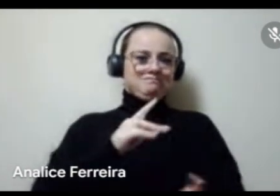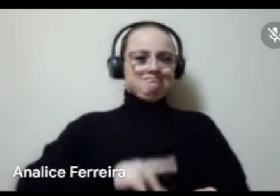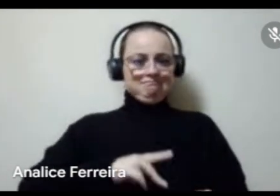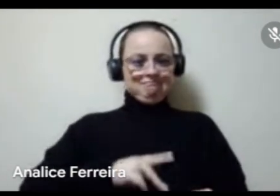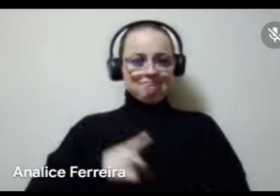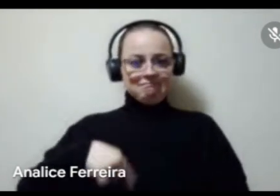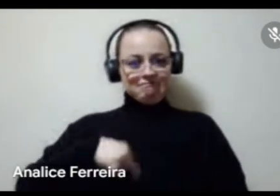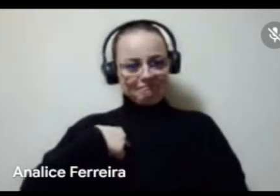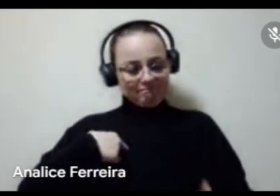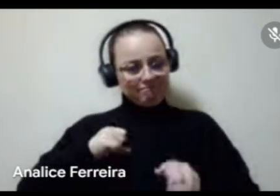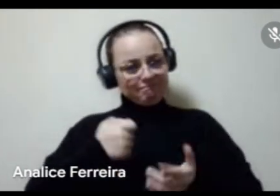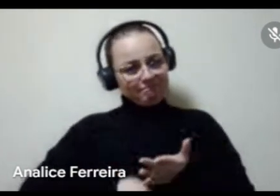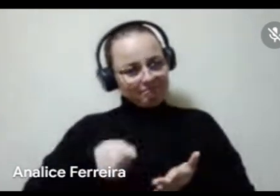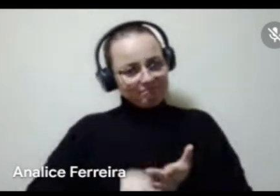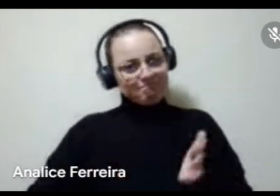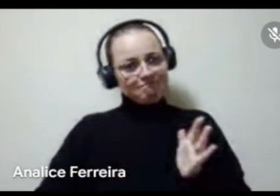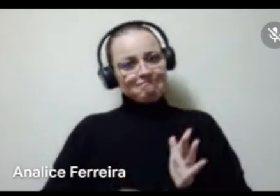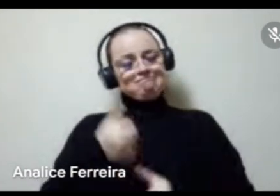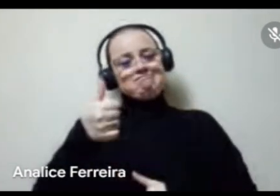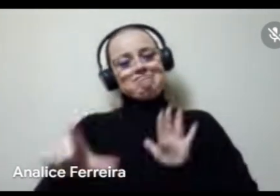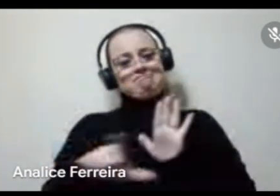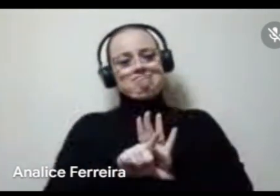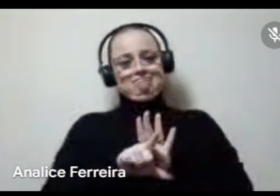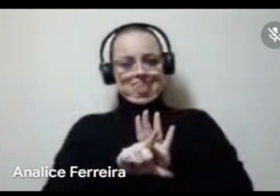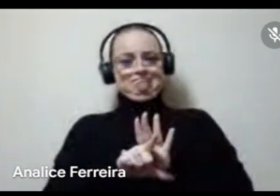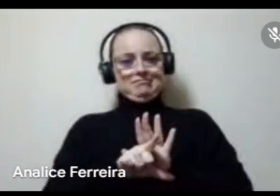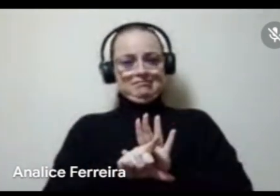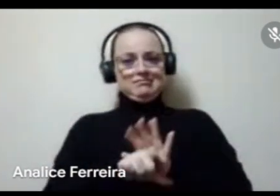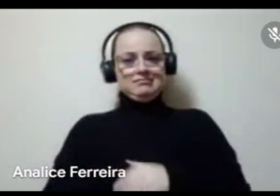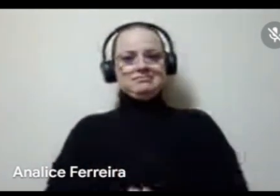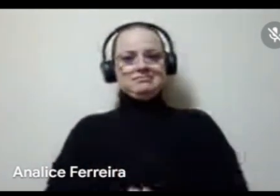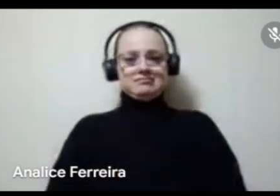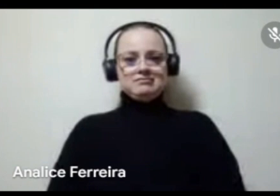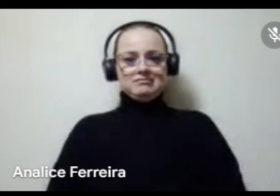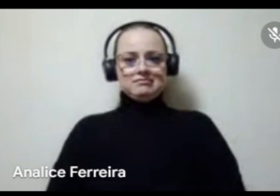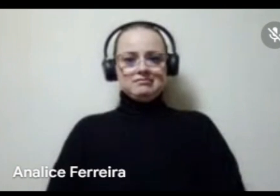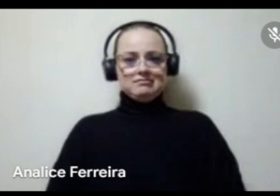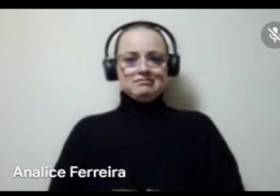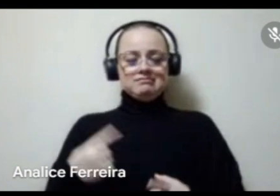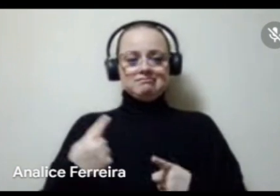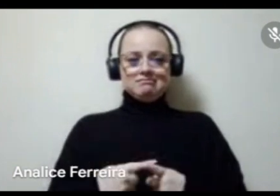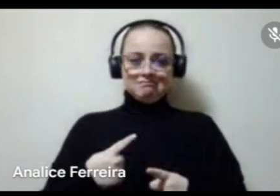defendo já desde o primeiro, a primeira lei, né, porque são ações mais